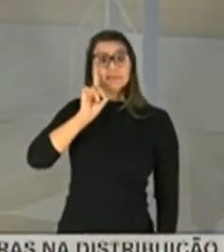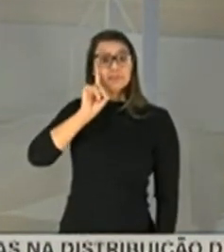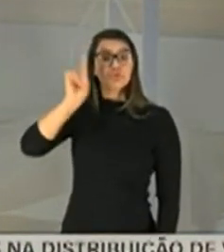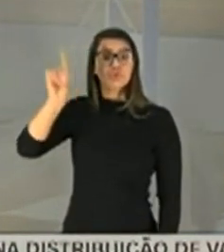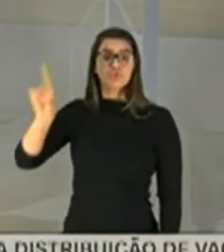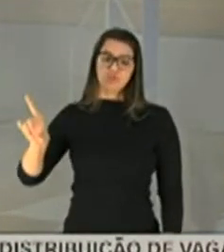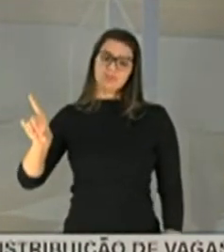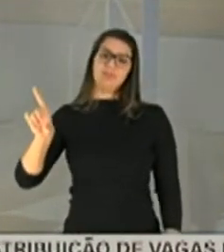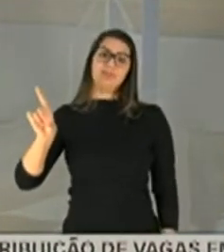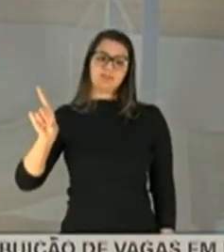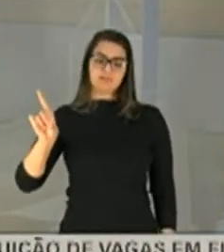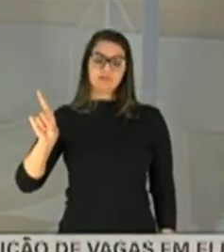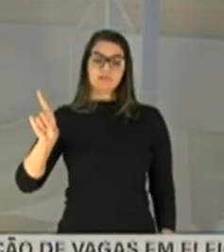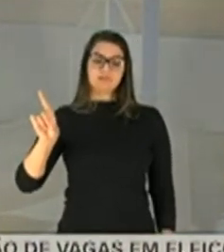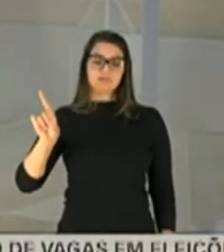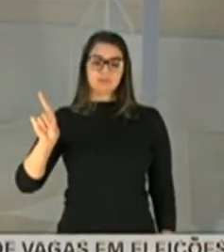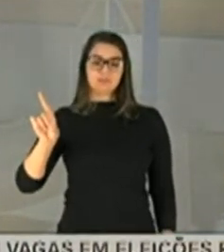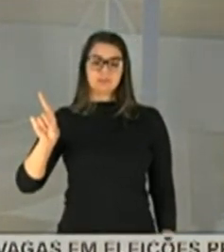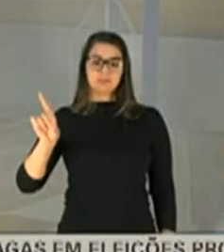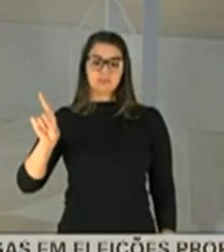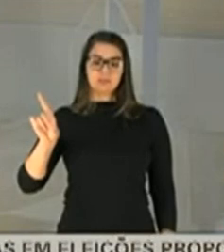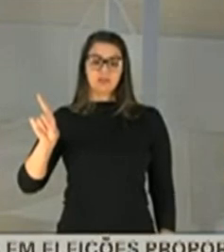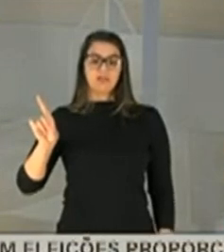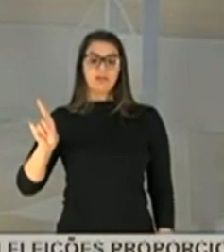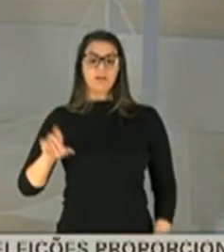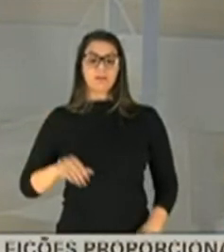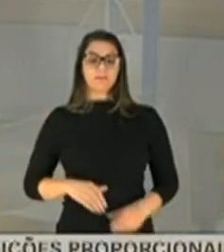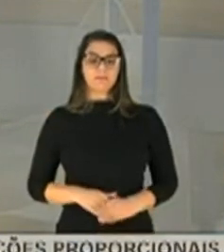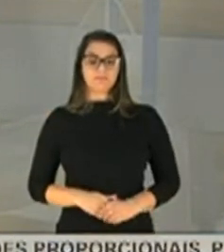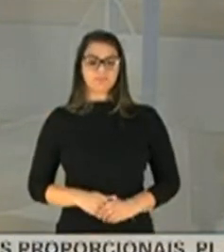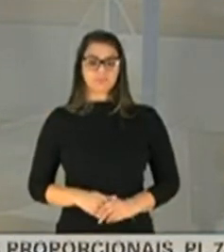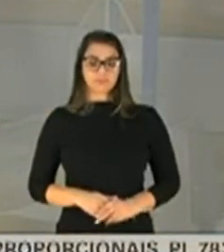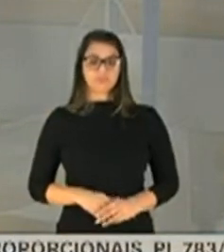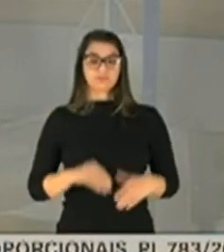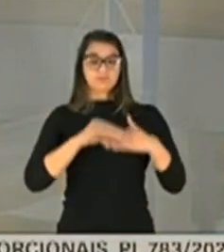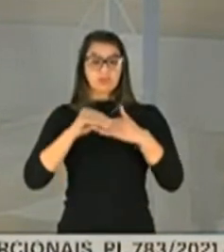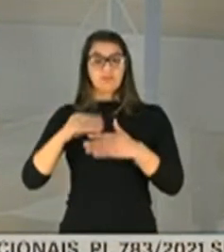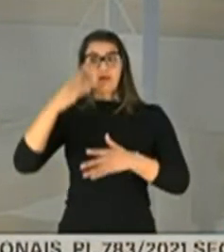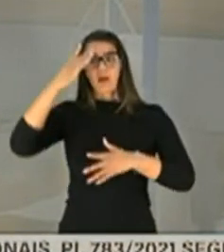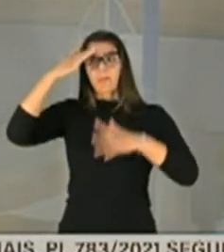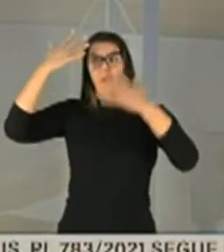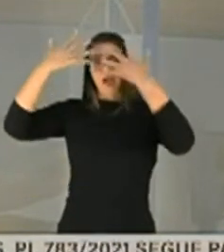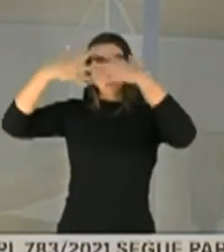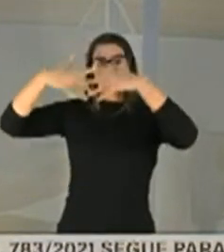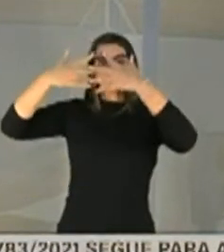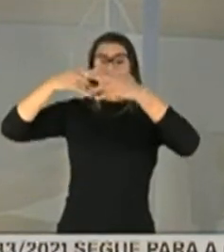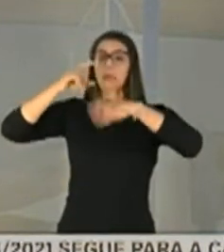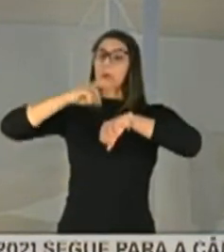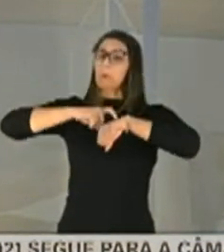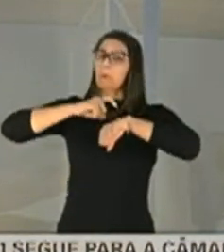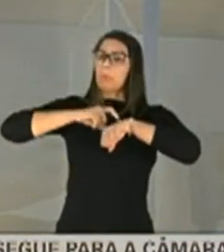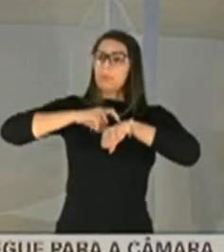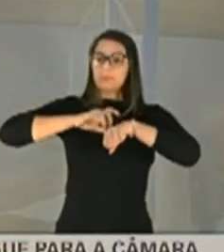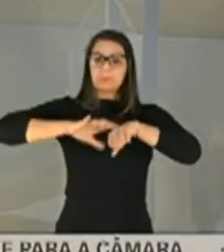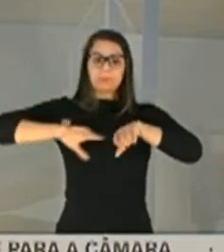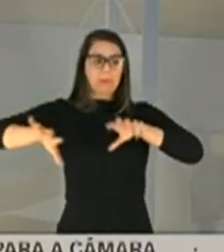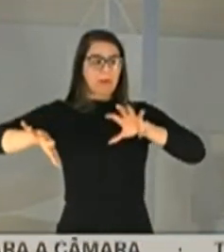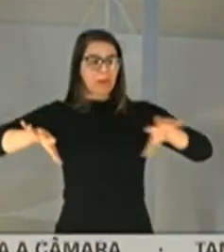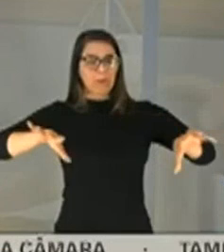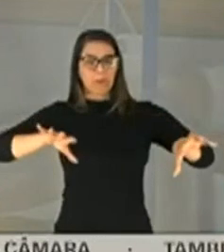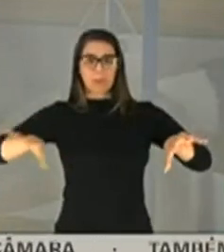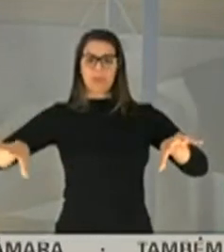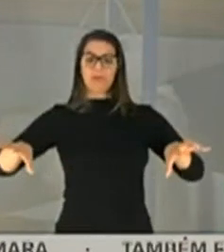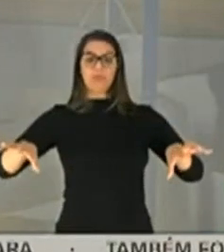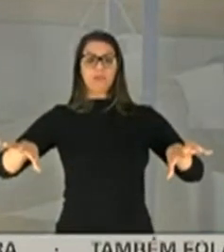baixar um pouco a bola, levar para a racionalidade. A gente está num momento de muita polarização hoje no país